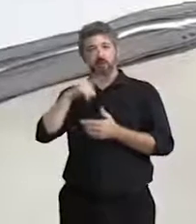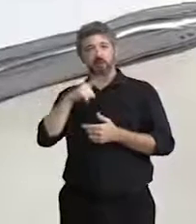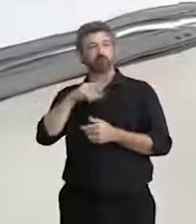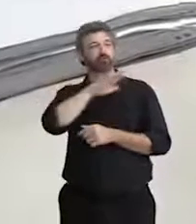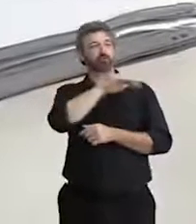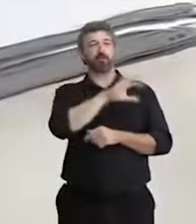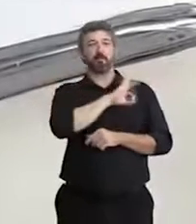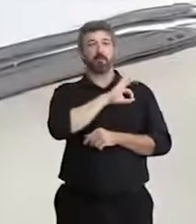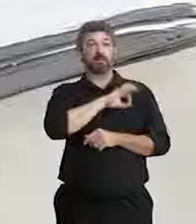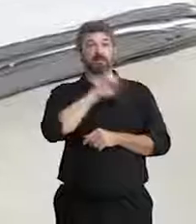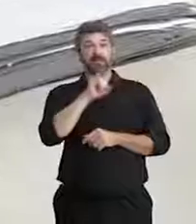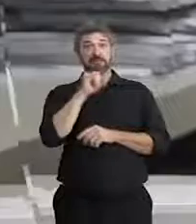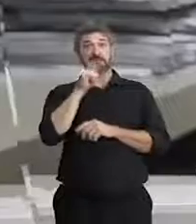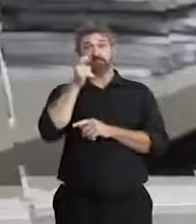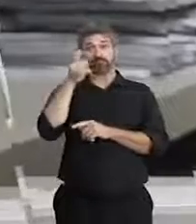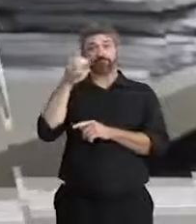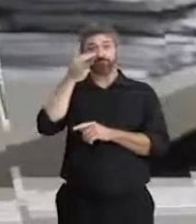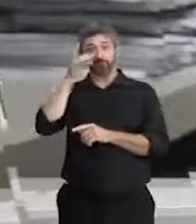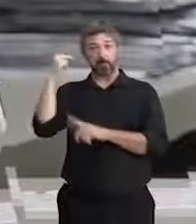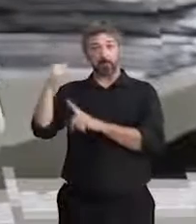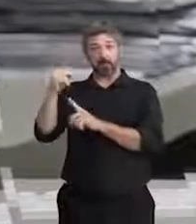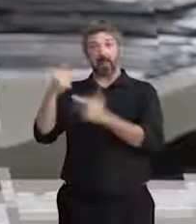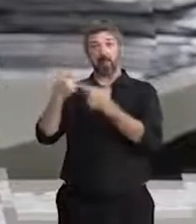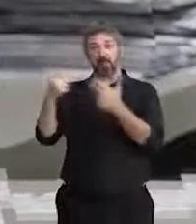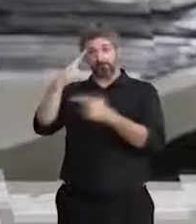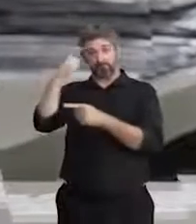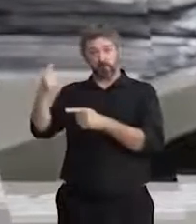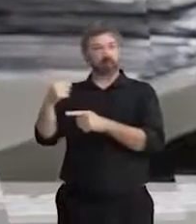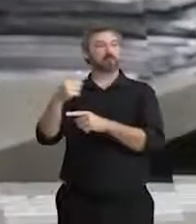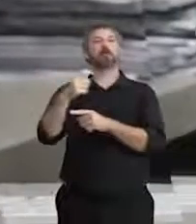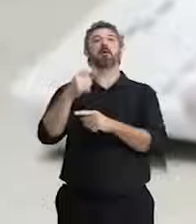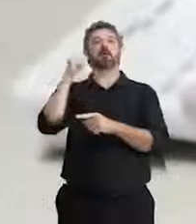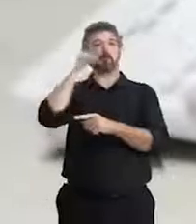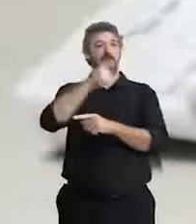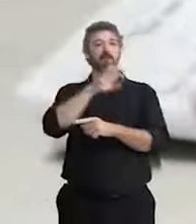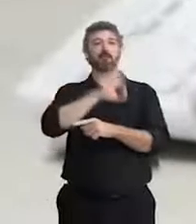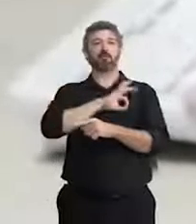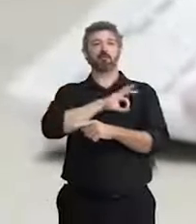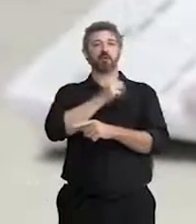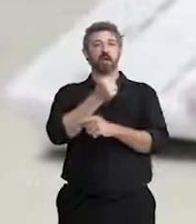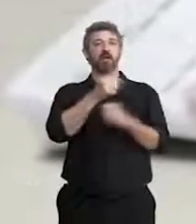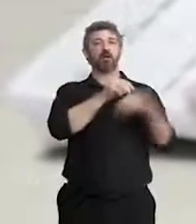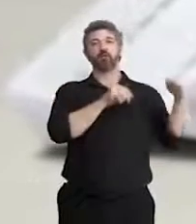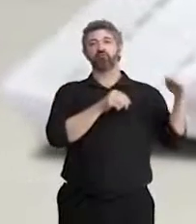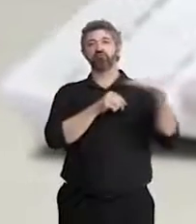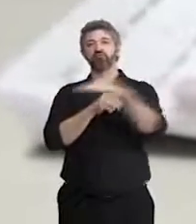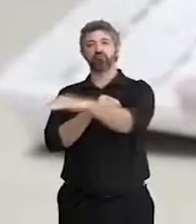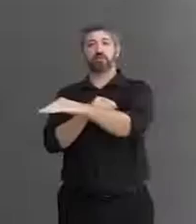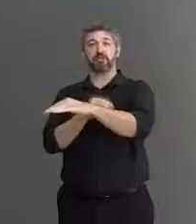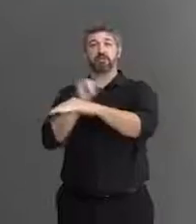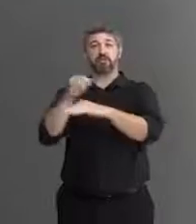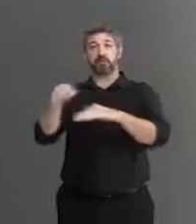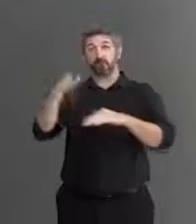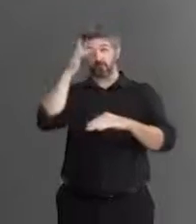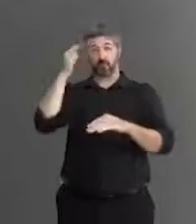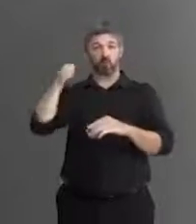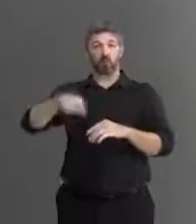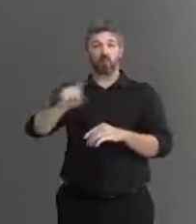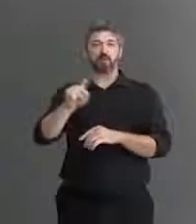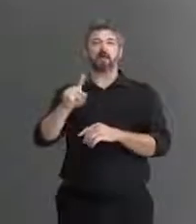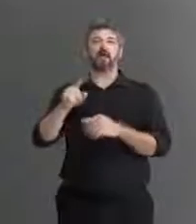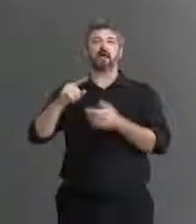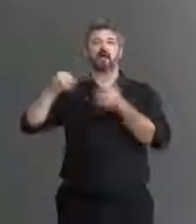acionar o 190. A Frida evita deslocamentos desnecessários até a delegacia e a inclusiva,